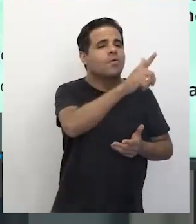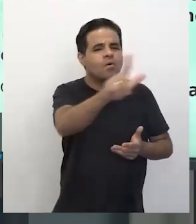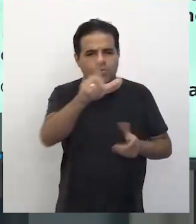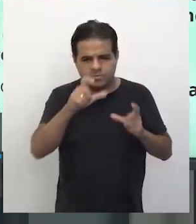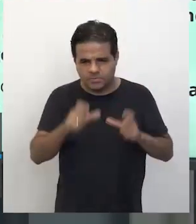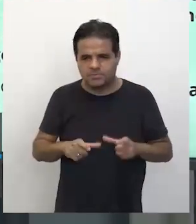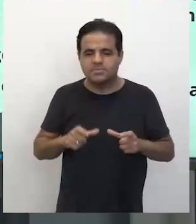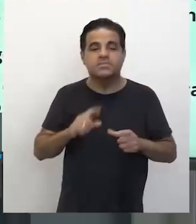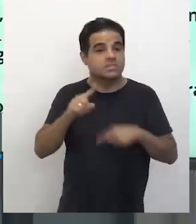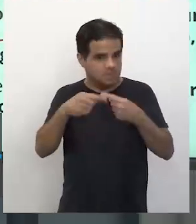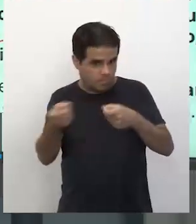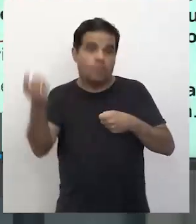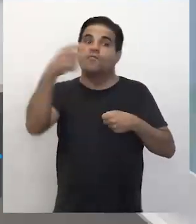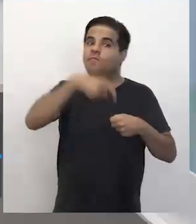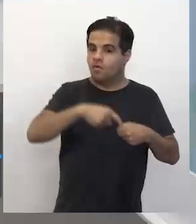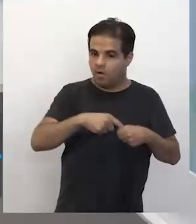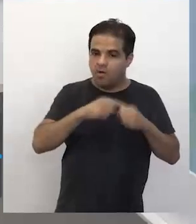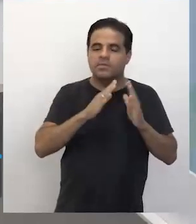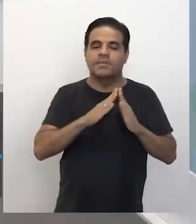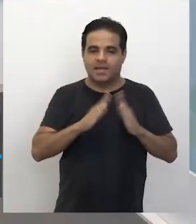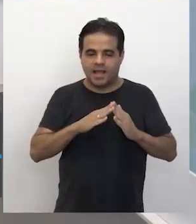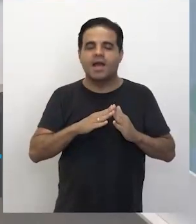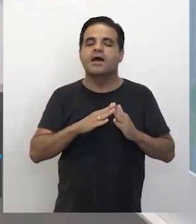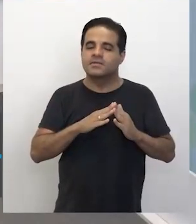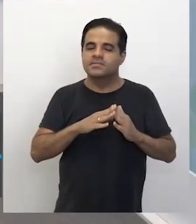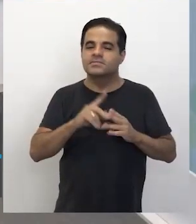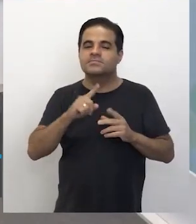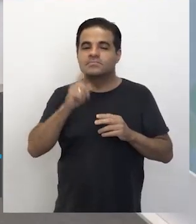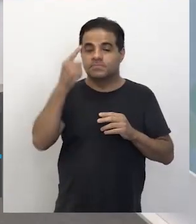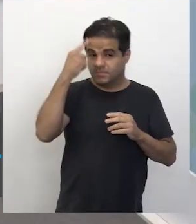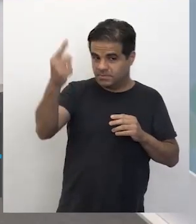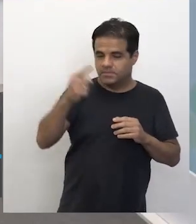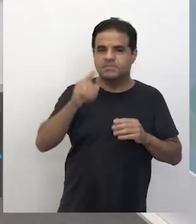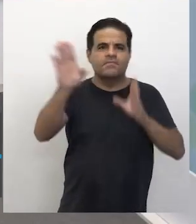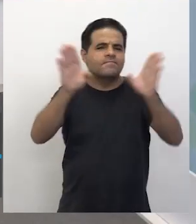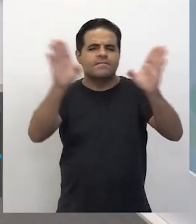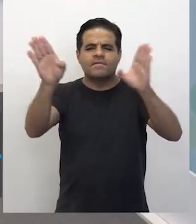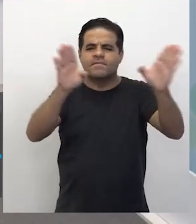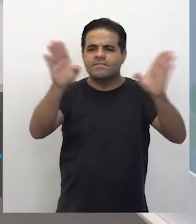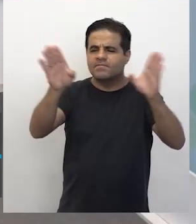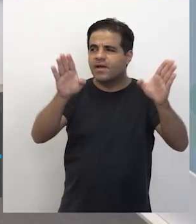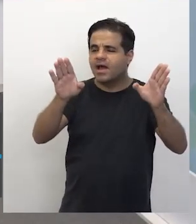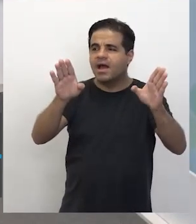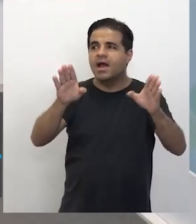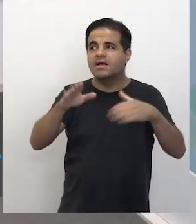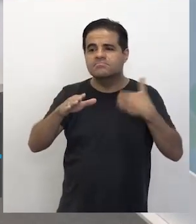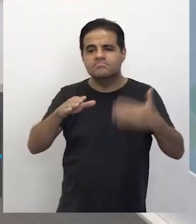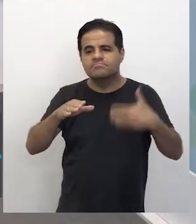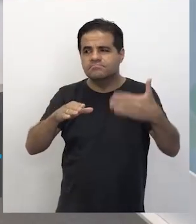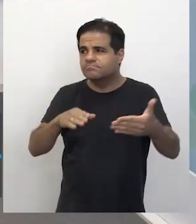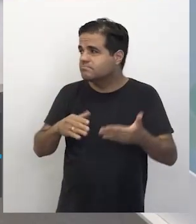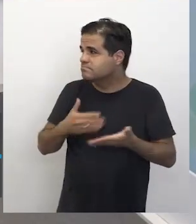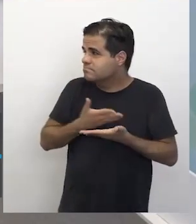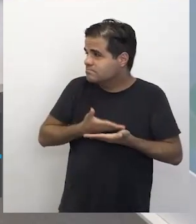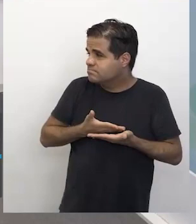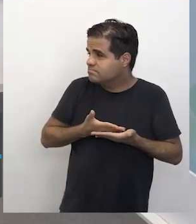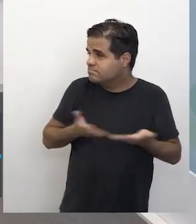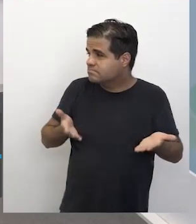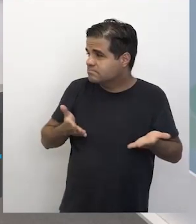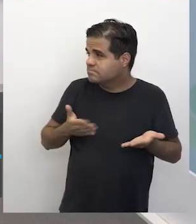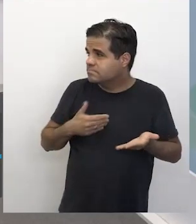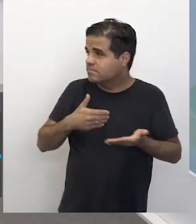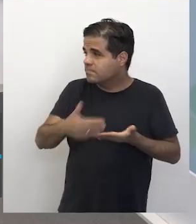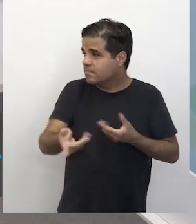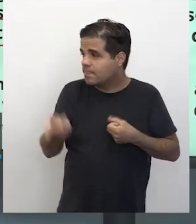volta pra casa. E volta pra Mas volta pra casa. Olha aí a definição. Tem o rolê ali, mas assim, acabou o dinheiro, vamos voltar. Vamos voltar